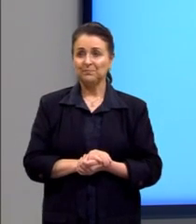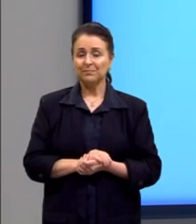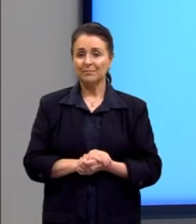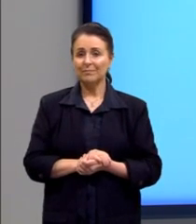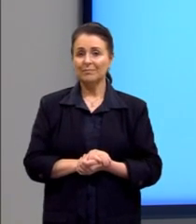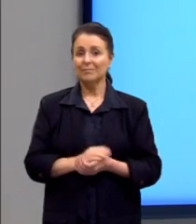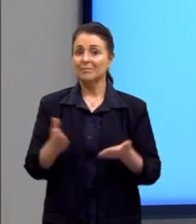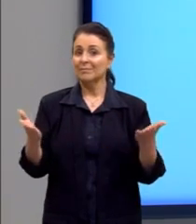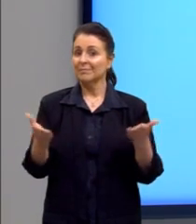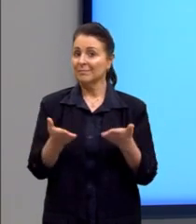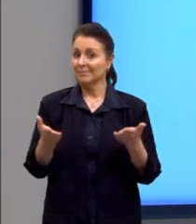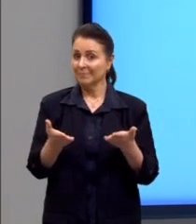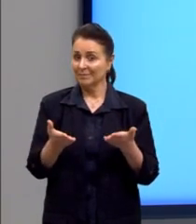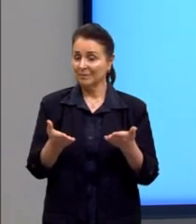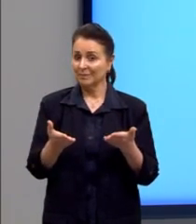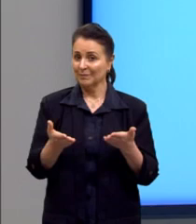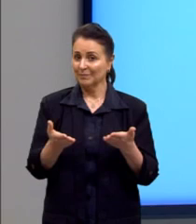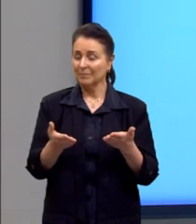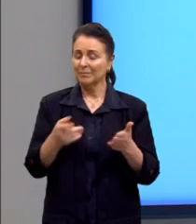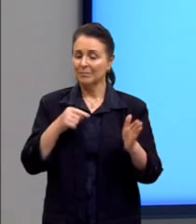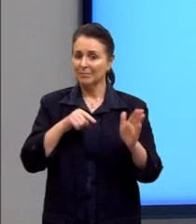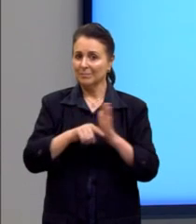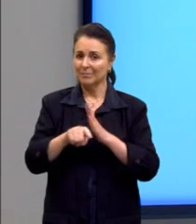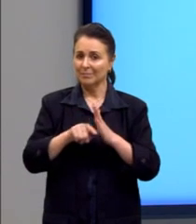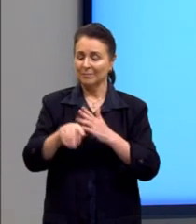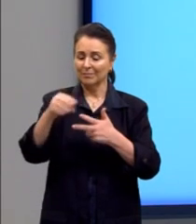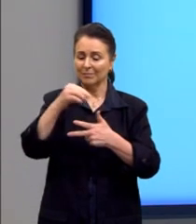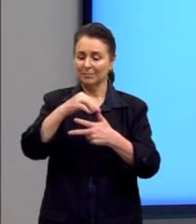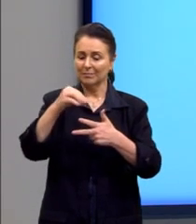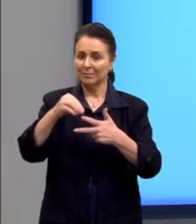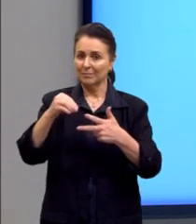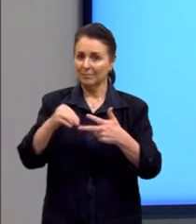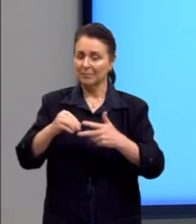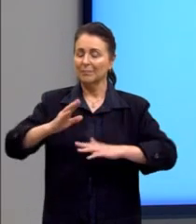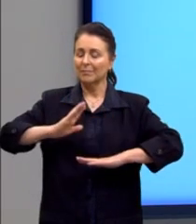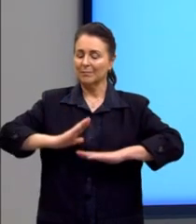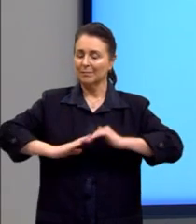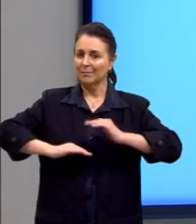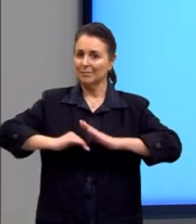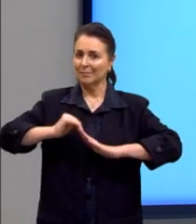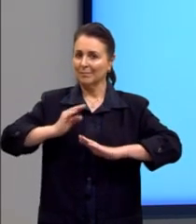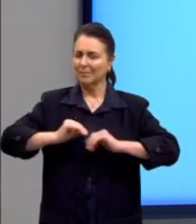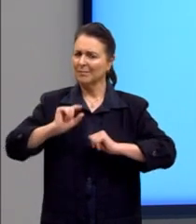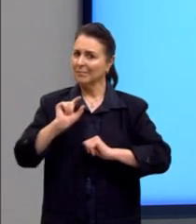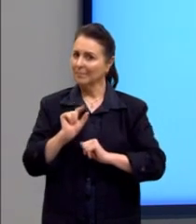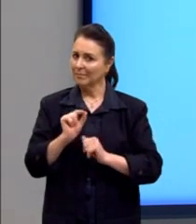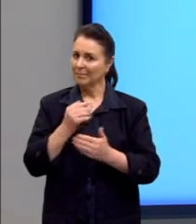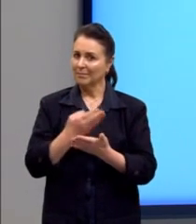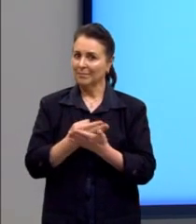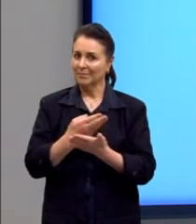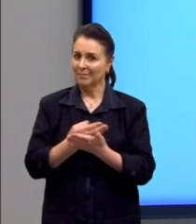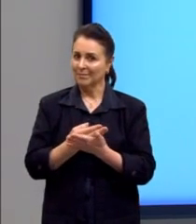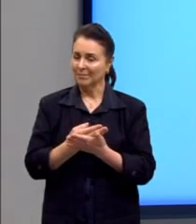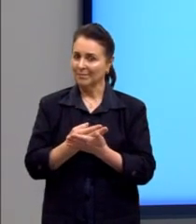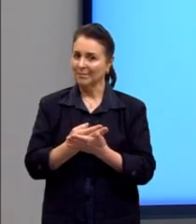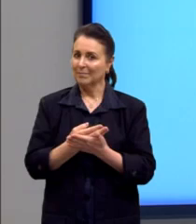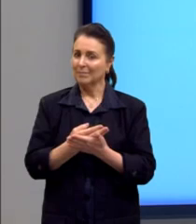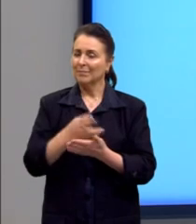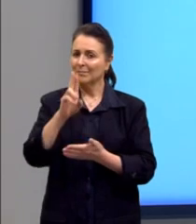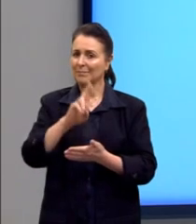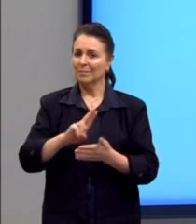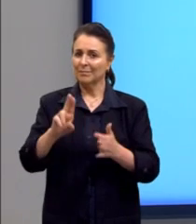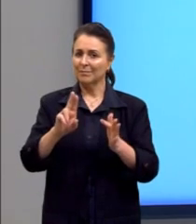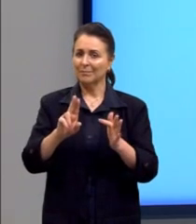E aqui eu trouxe, então, uma questão do Enem para a gente dar uma praticada um pouco, né? Nessas questões aí